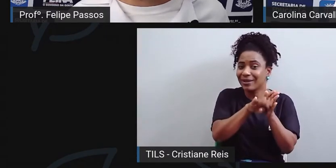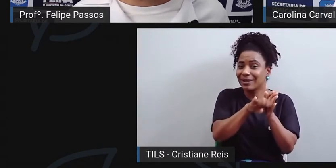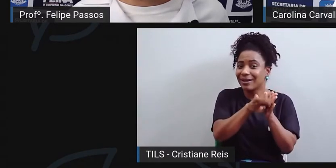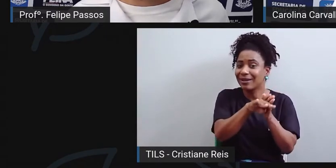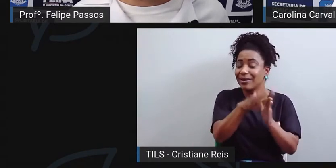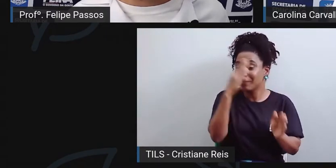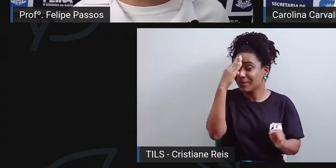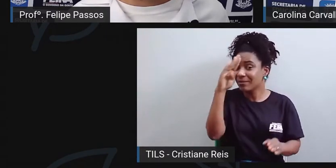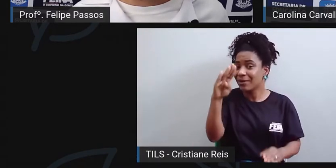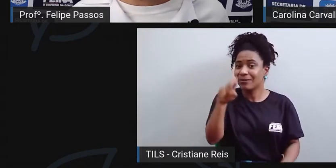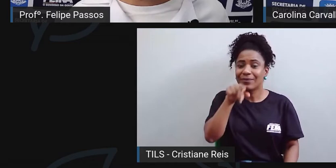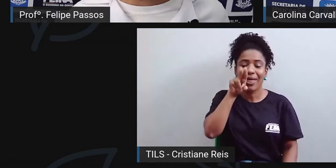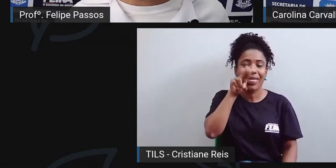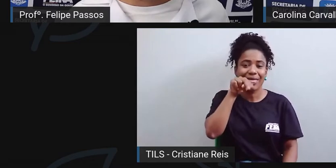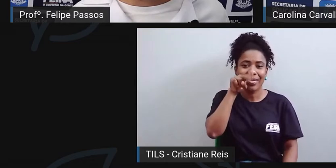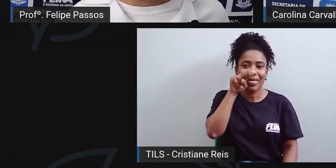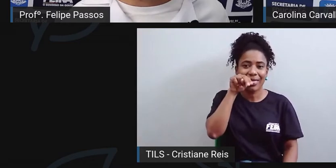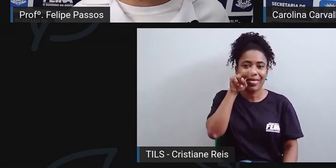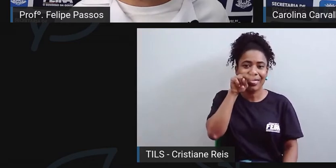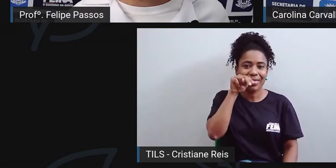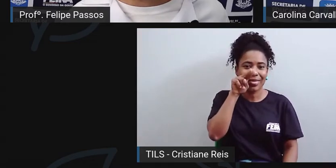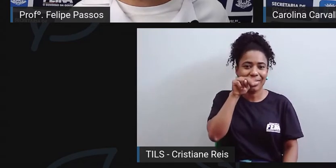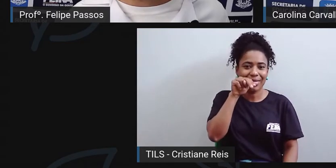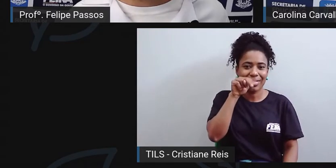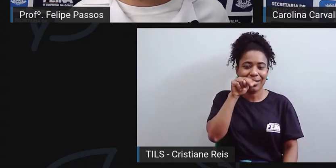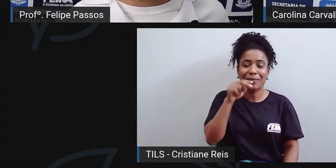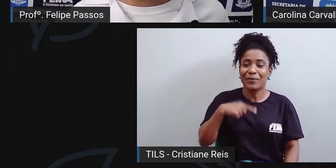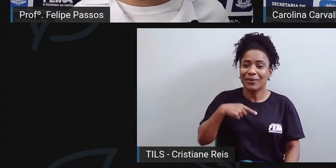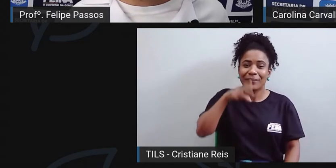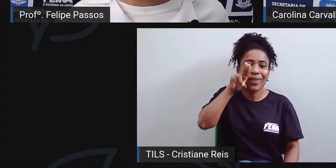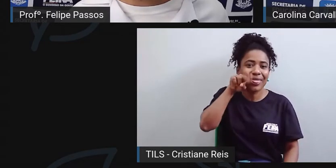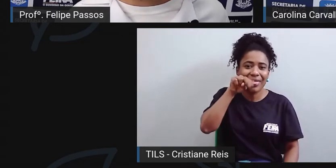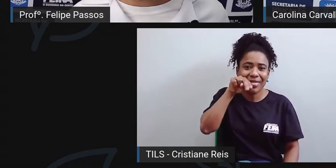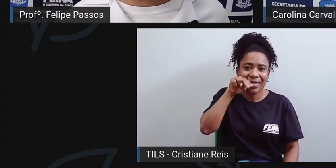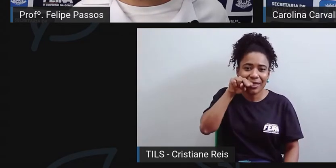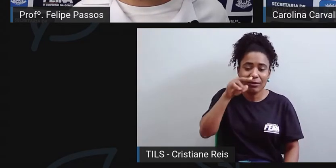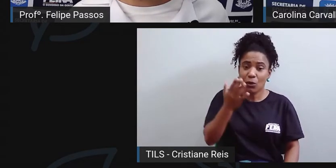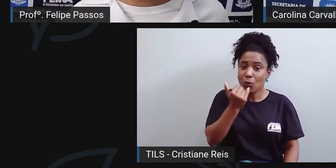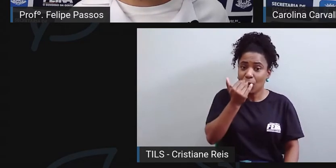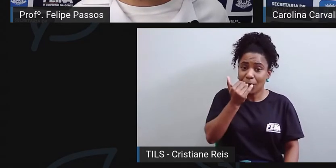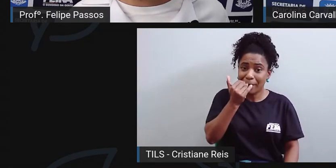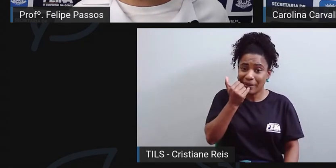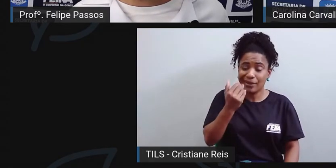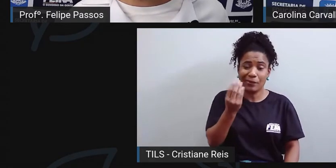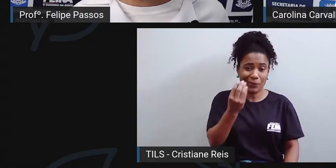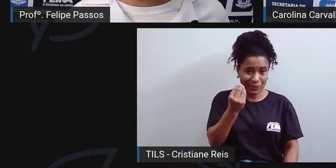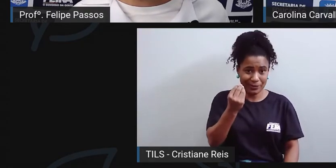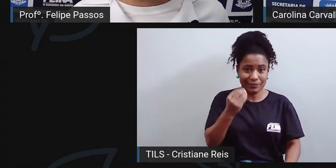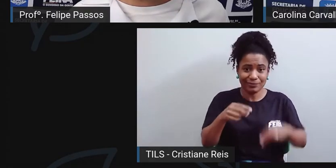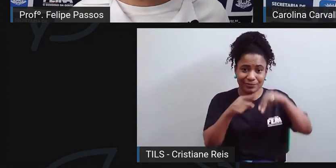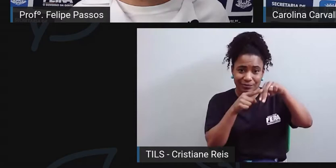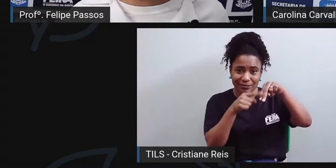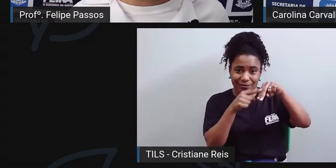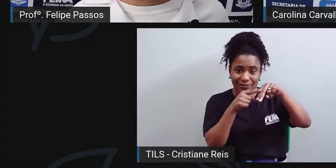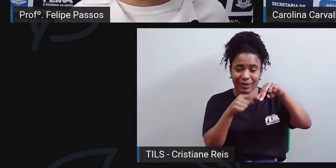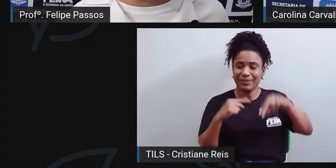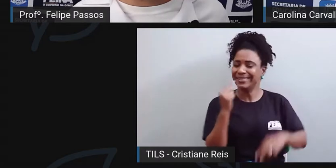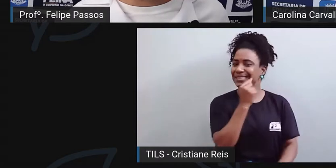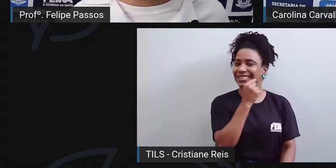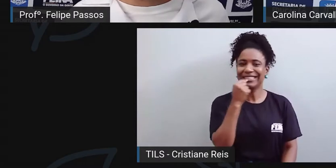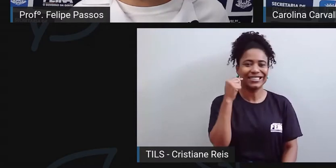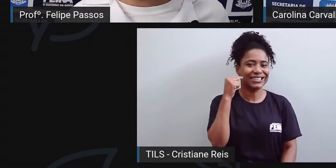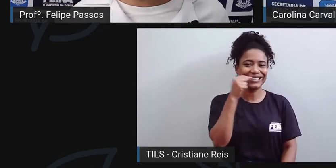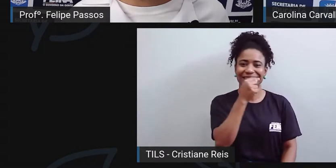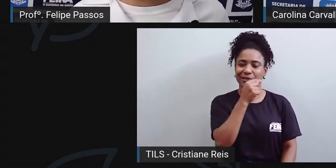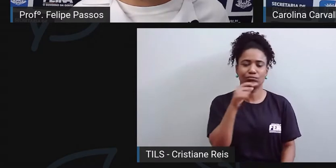acumula bastante resíduos de alimento. Então, se eu escovo os dentes, mas não escovo a língua,